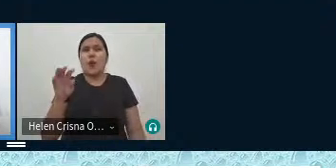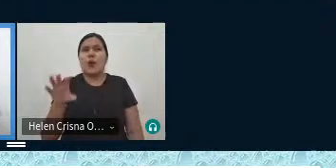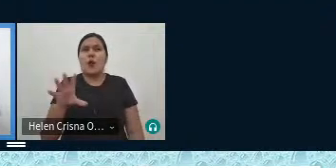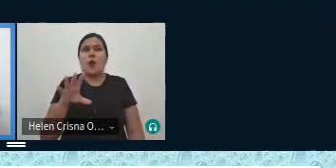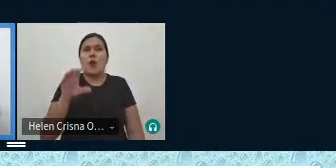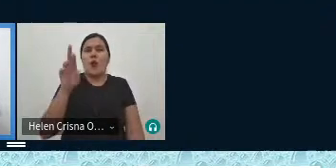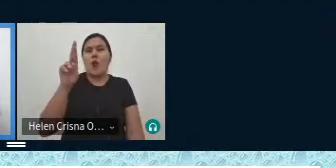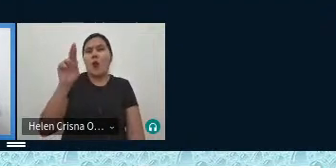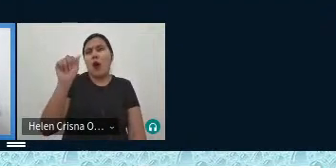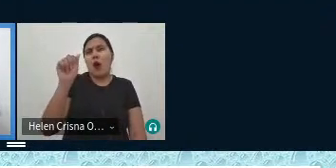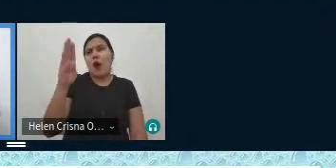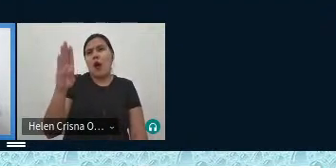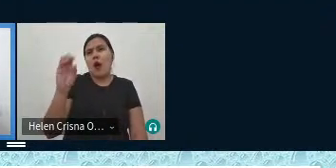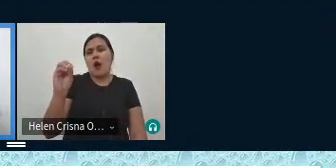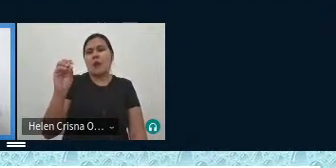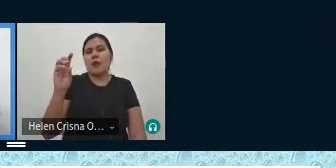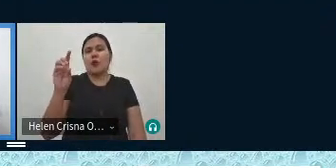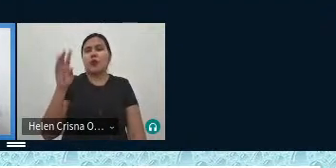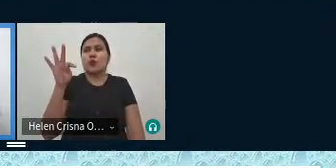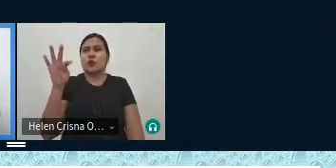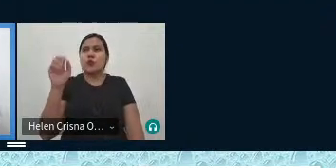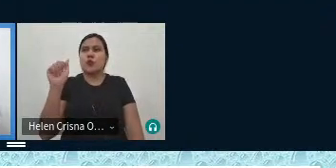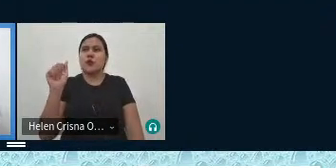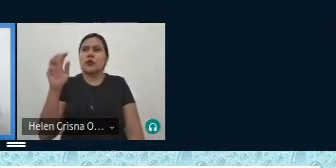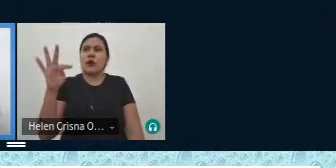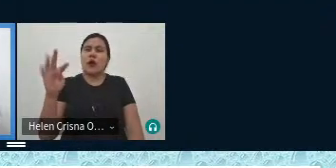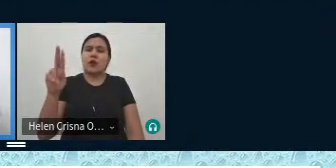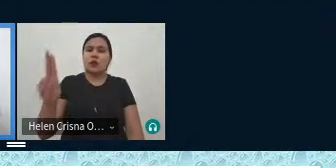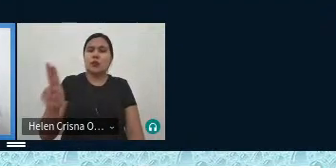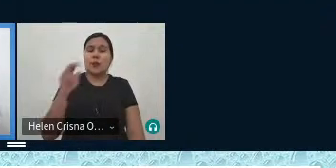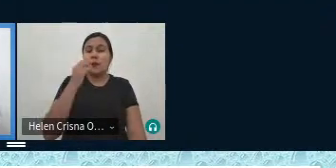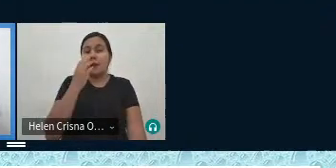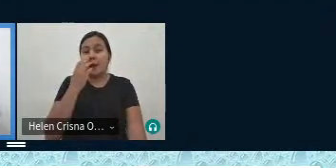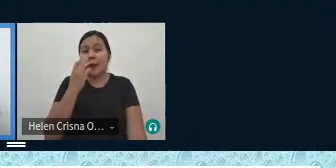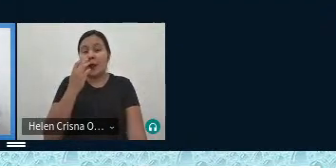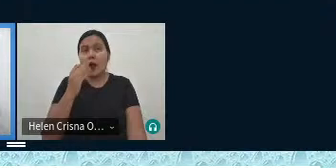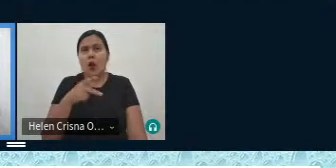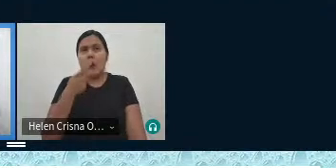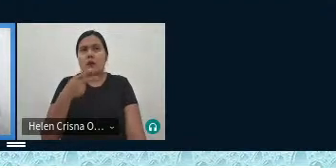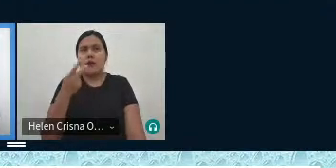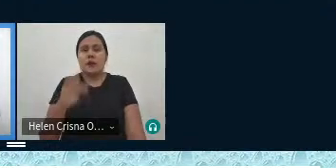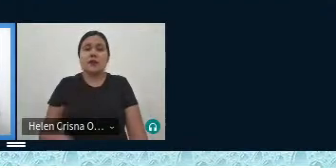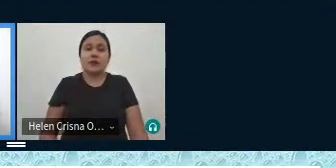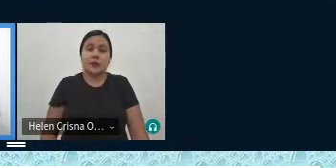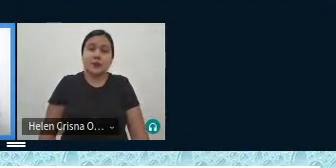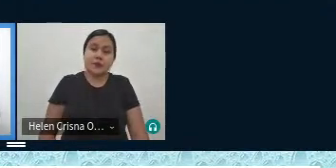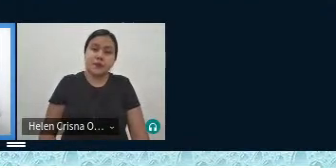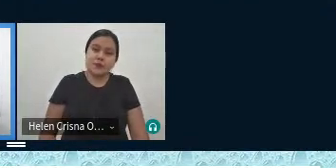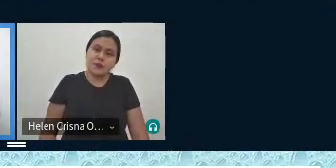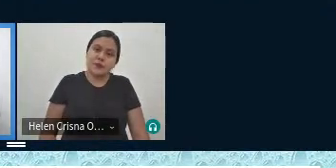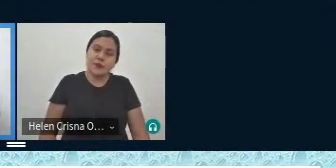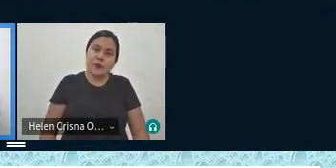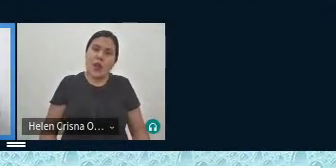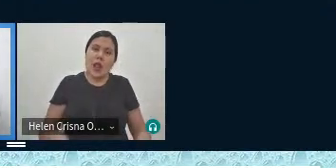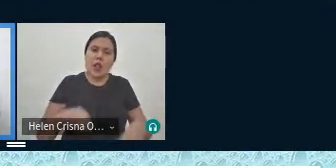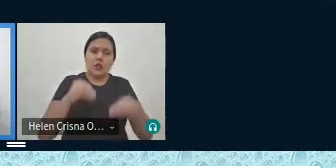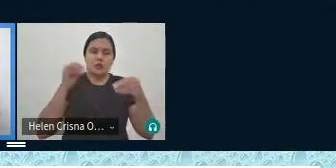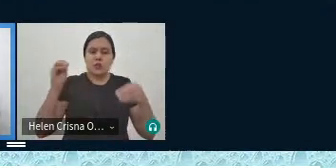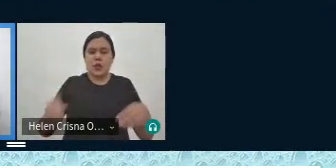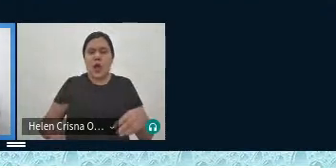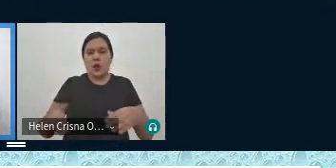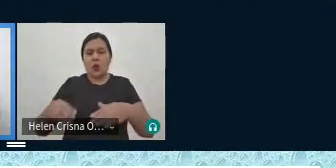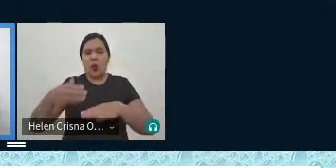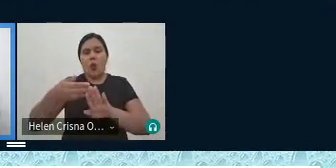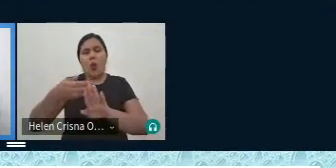ela está correndo percorrendo o círculo né quando ela disser pelo rabo do tatu ela deixa o saco atrás da